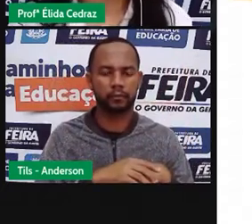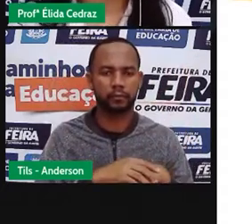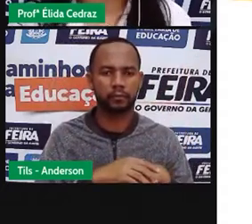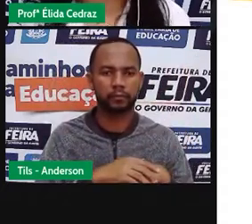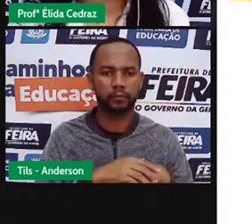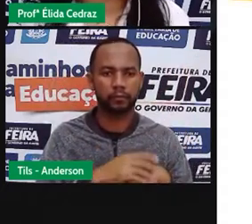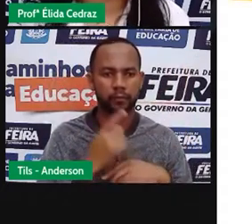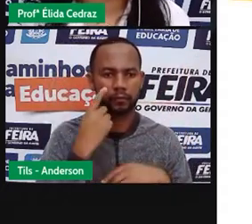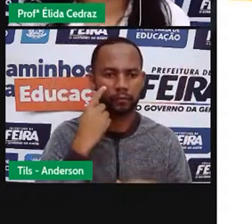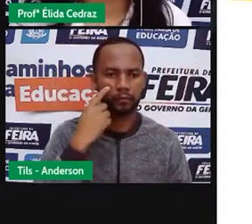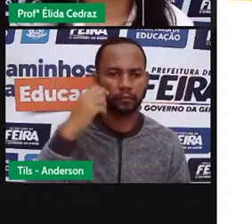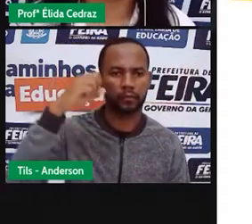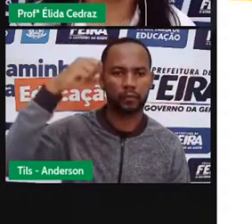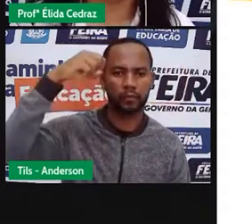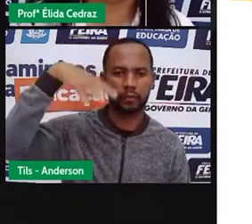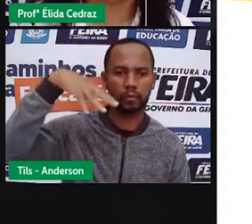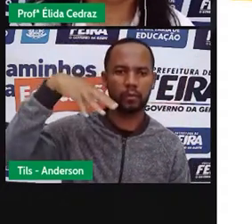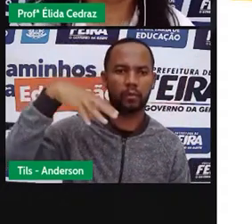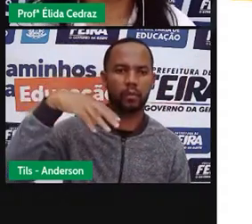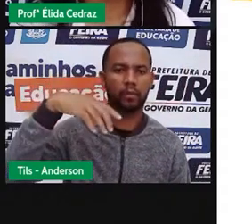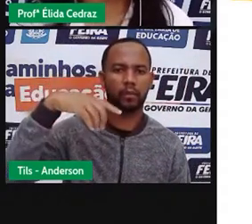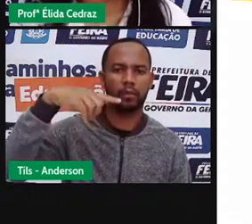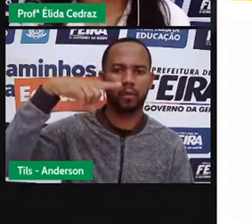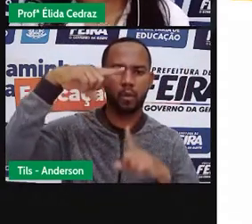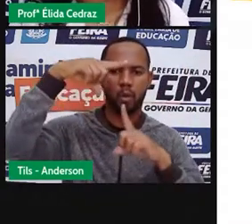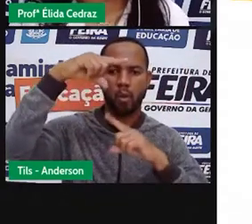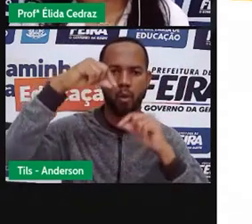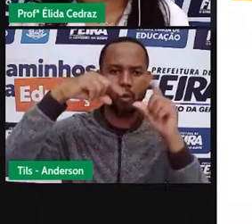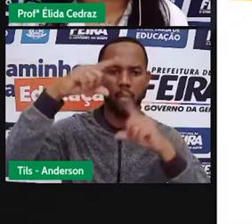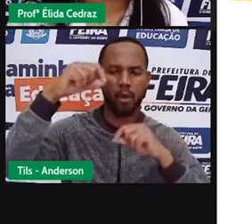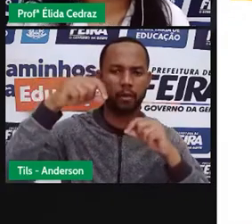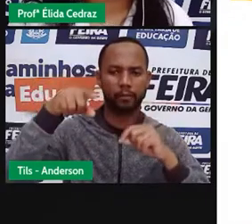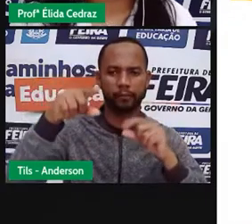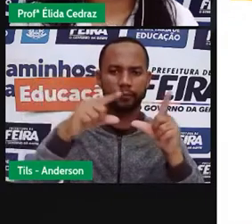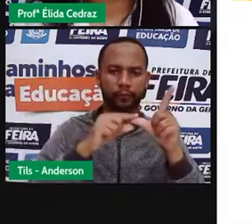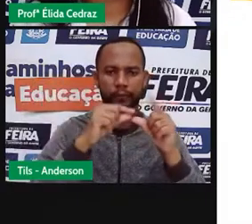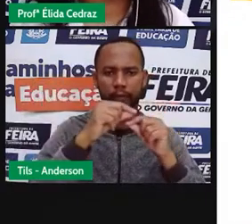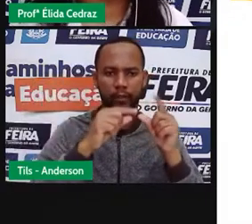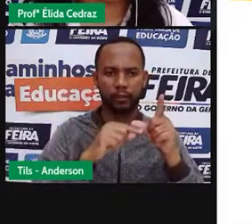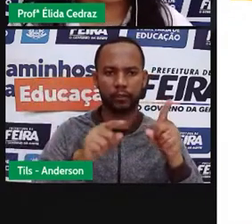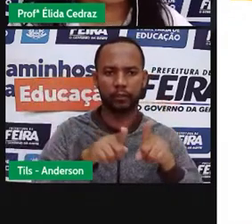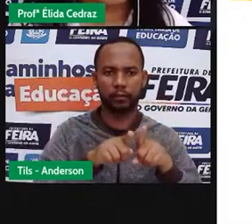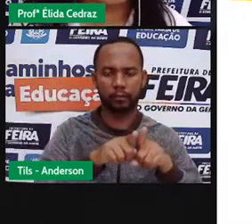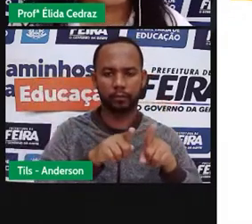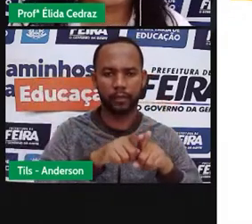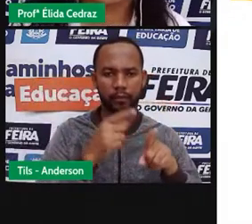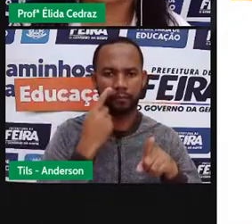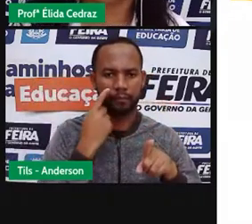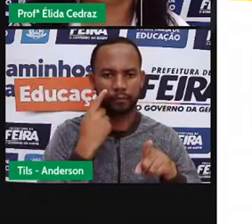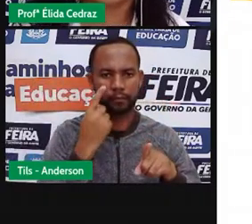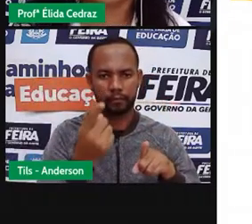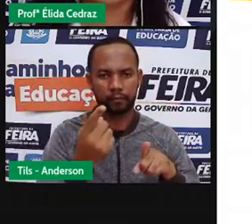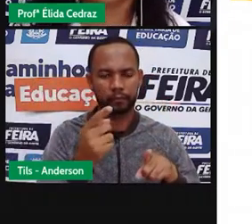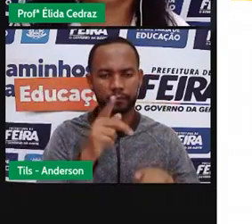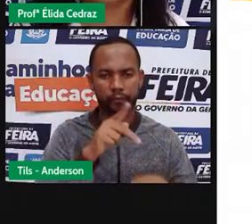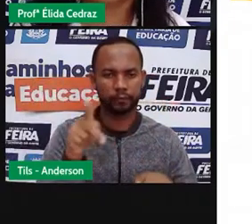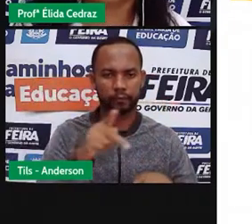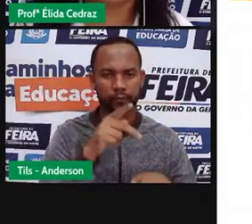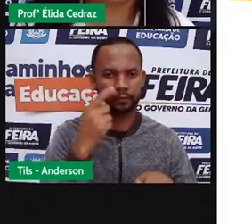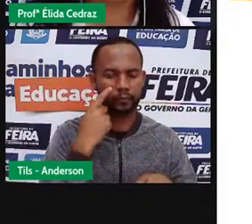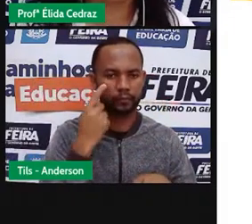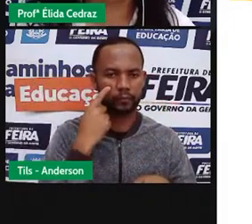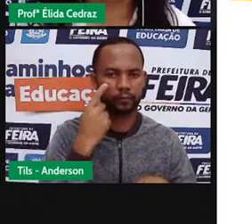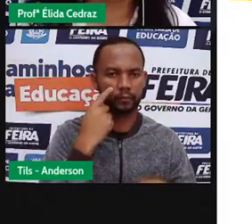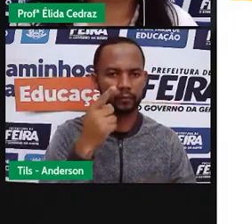O Sol, a Lua e as Estrelas. Esse que é a Protroso é a constelação do